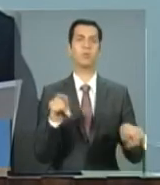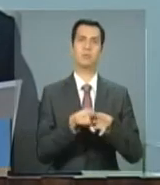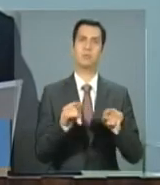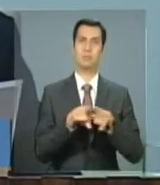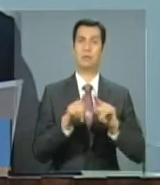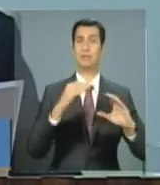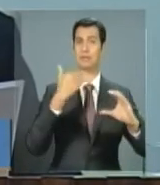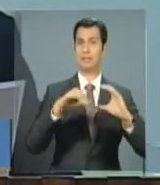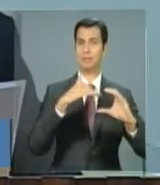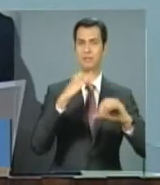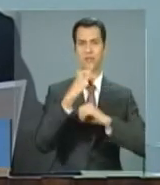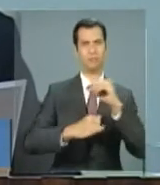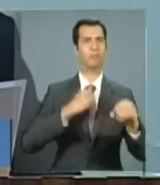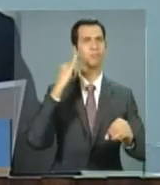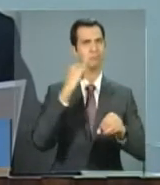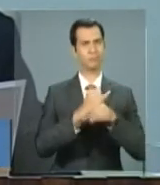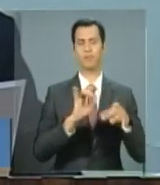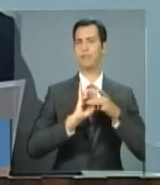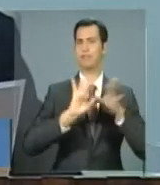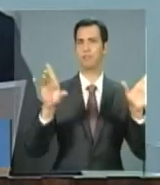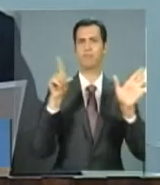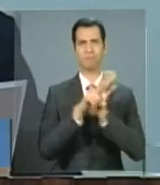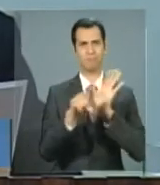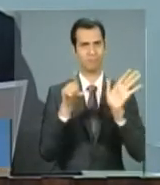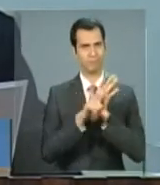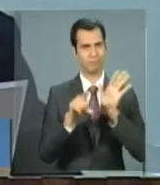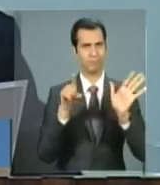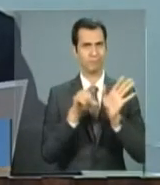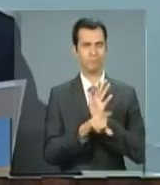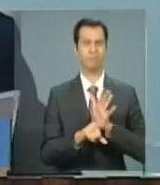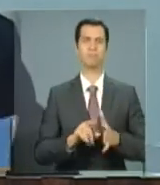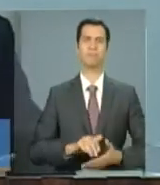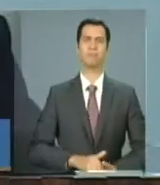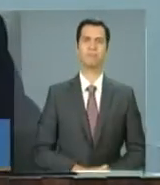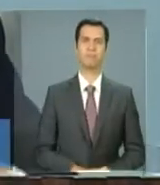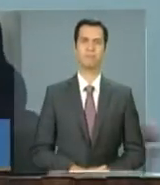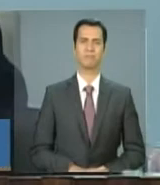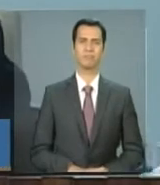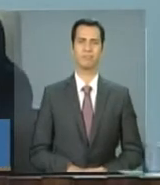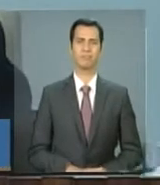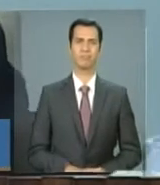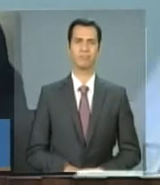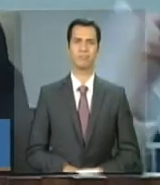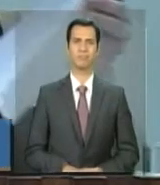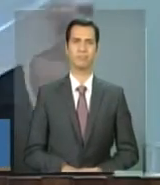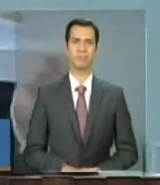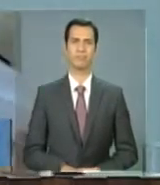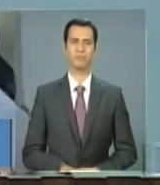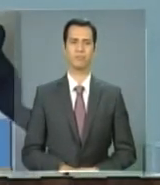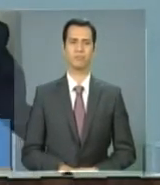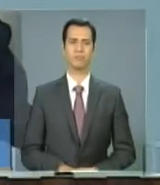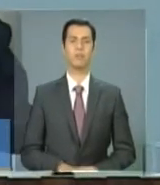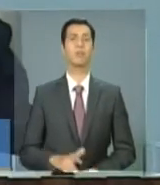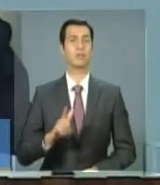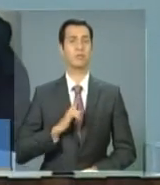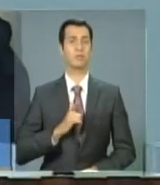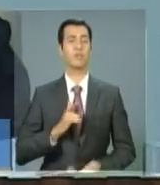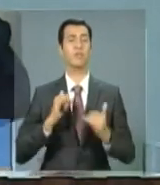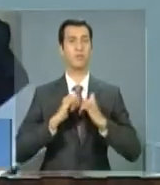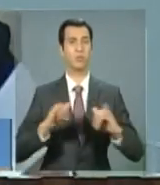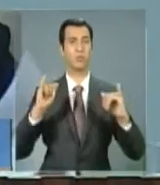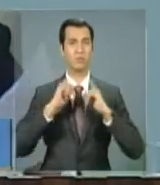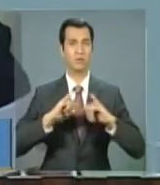-mail contato arroba brasilsemmiséria.gov.br. Recebemos outras informações